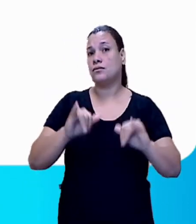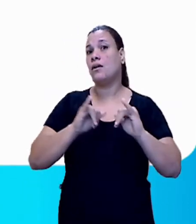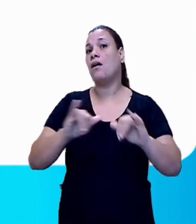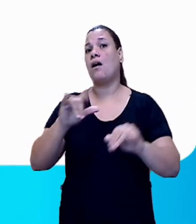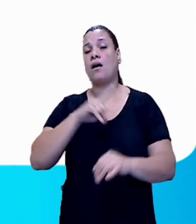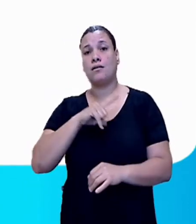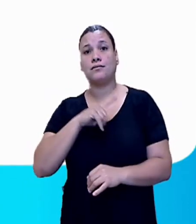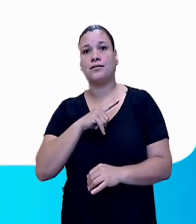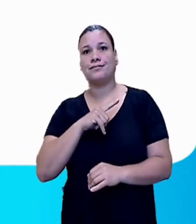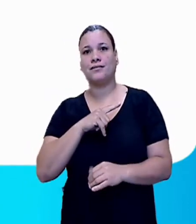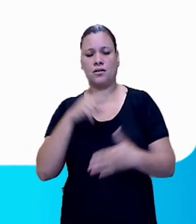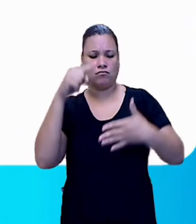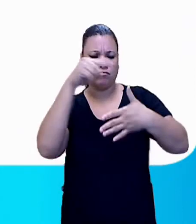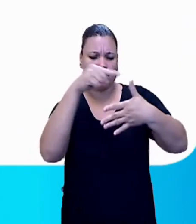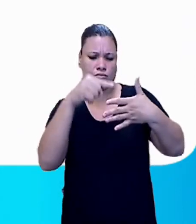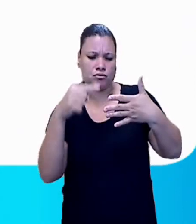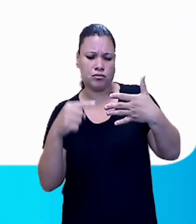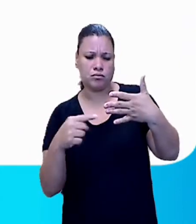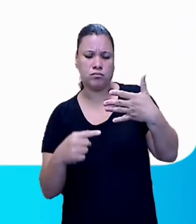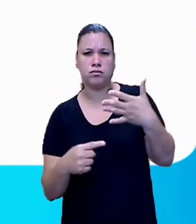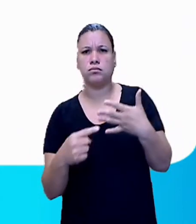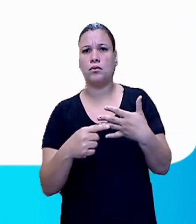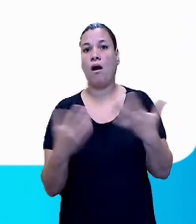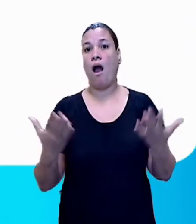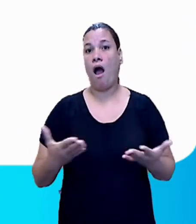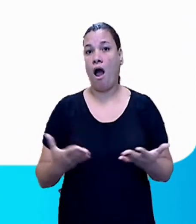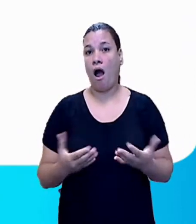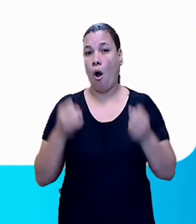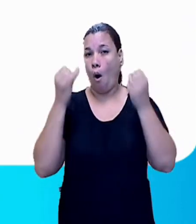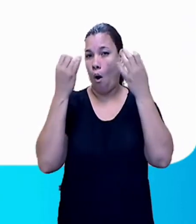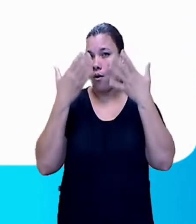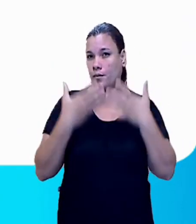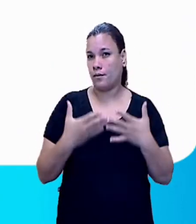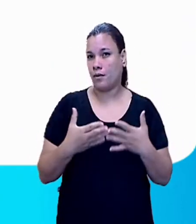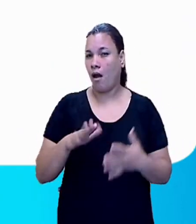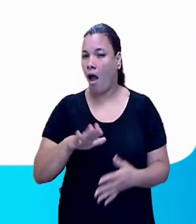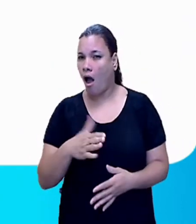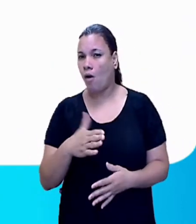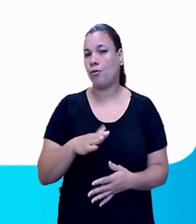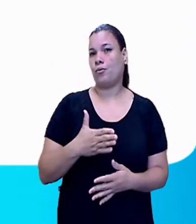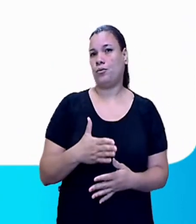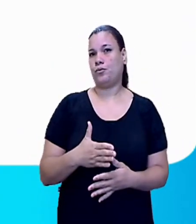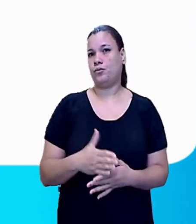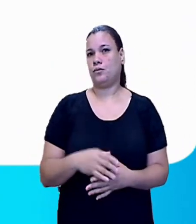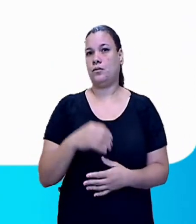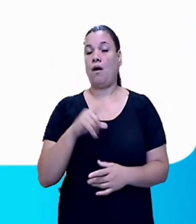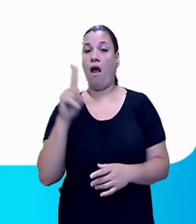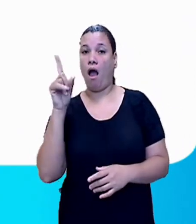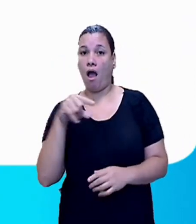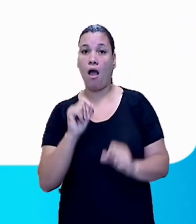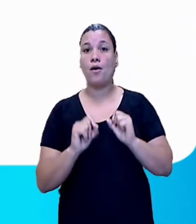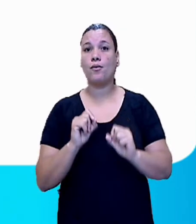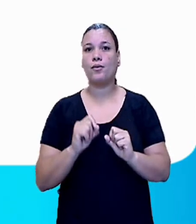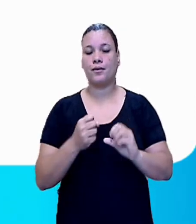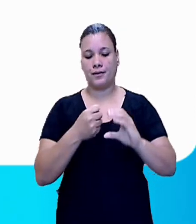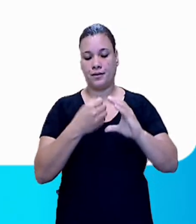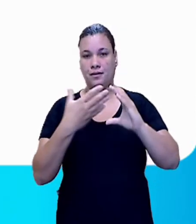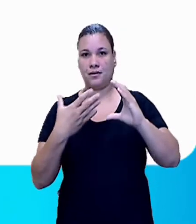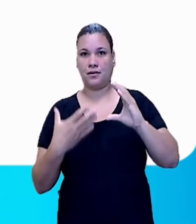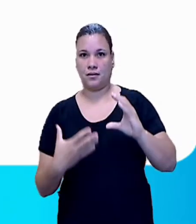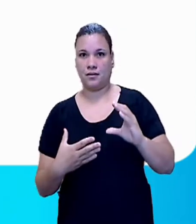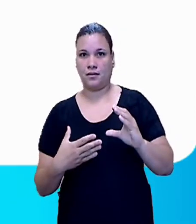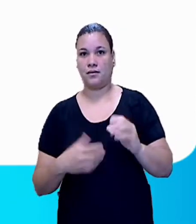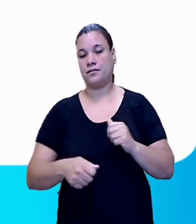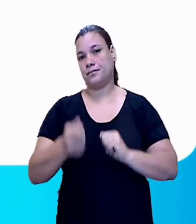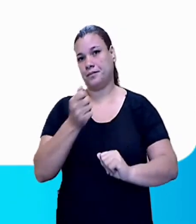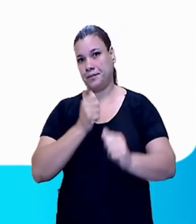relacionamos algumas, para que a gente possa analisar. Ele é de caráter comercial. Sim, caráter comercial